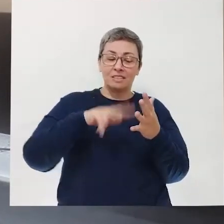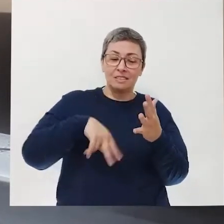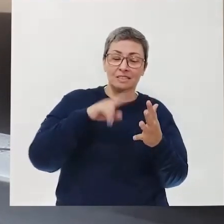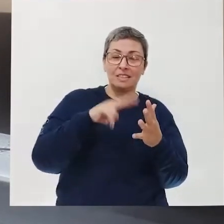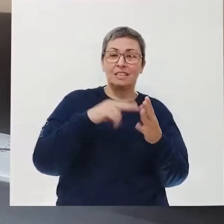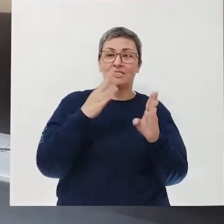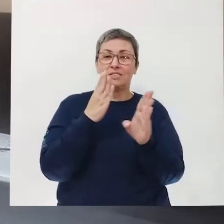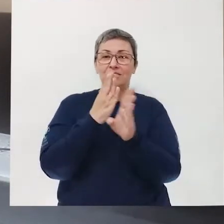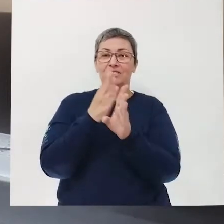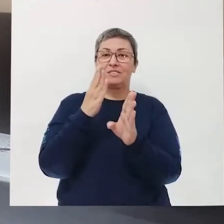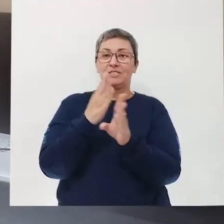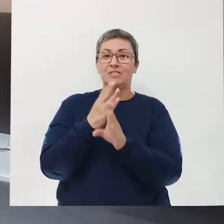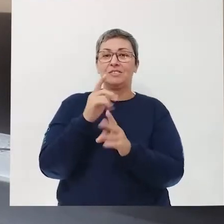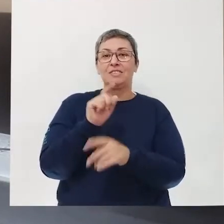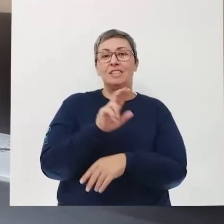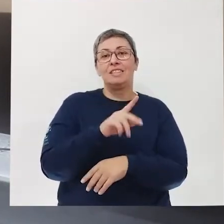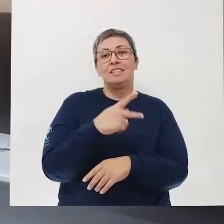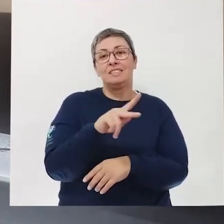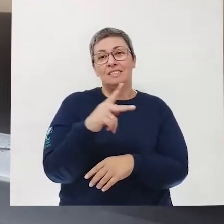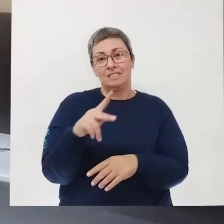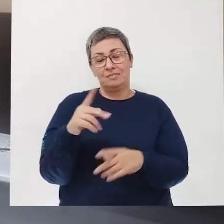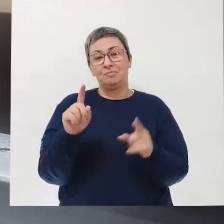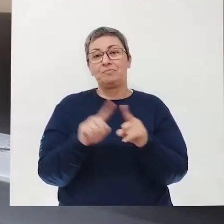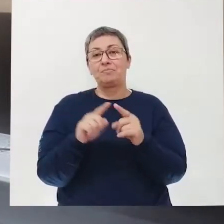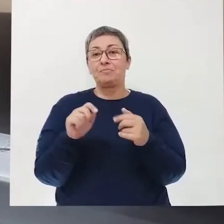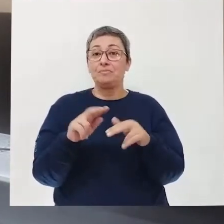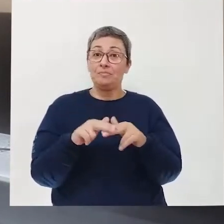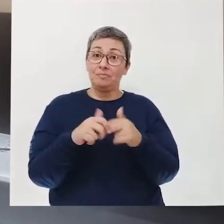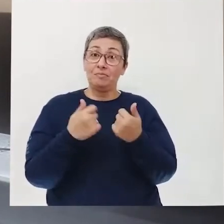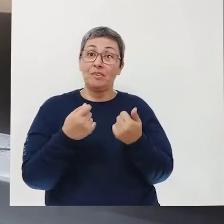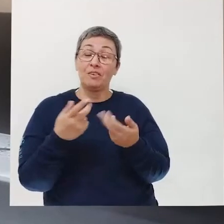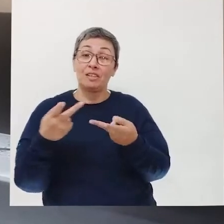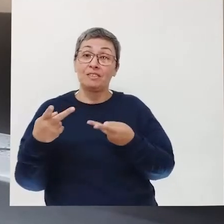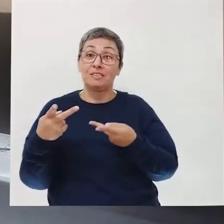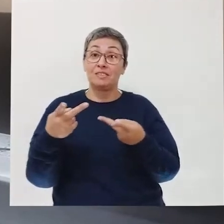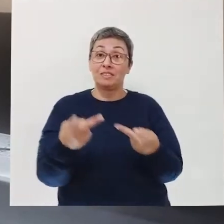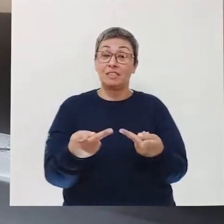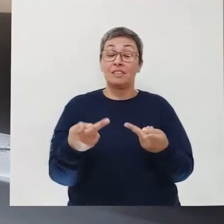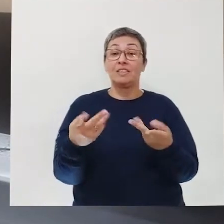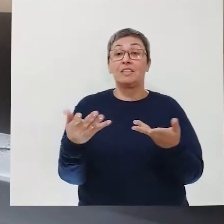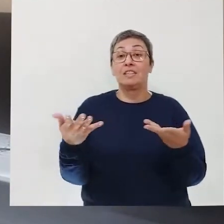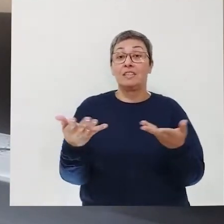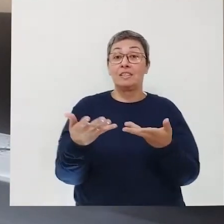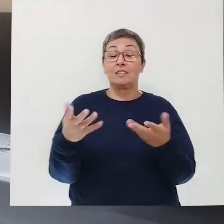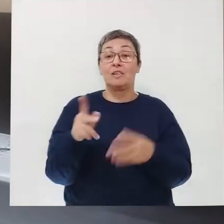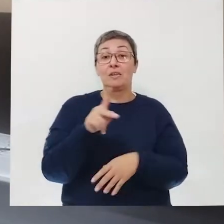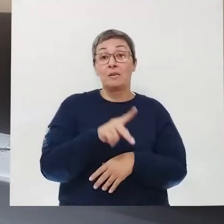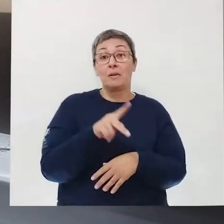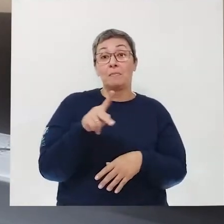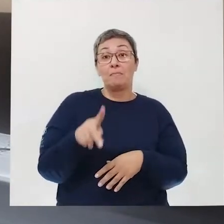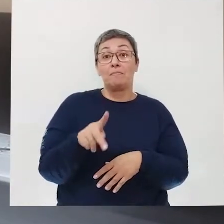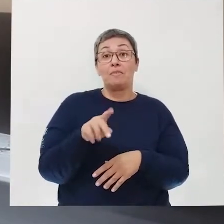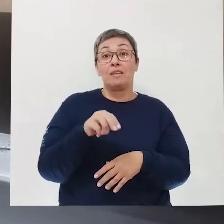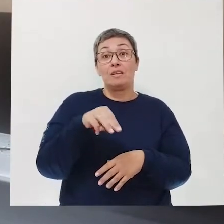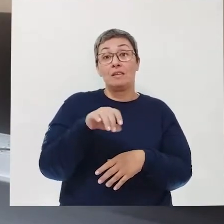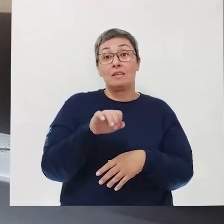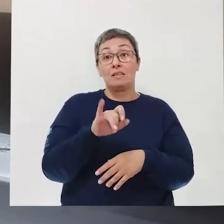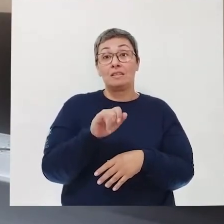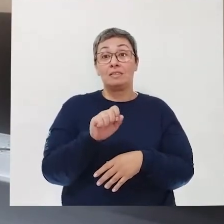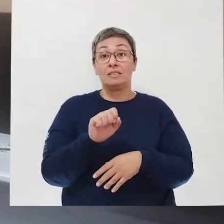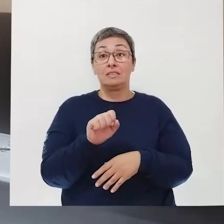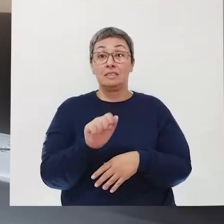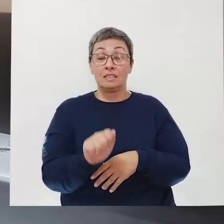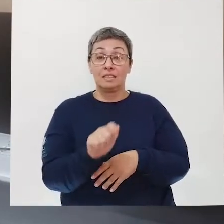lendo, vai descobrindo do Sérgio Vaz, né? E para isso, eu vou convidar aqui a professora Miriam